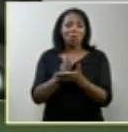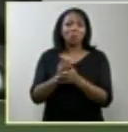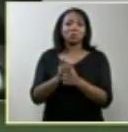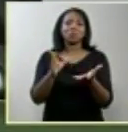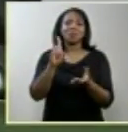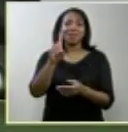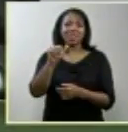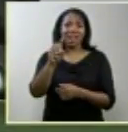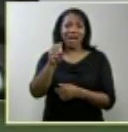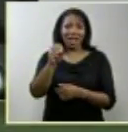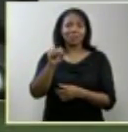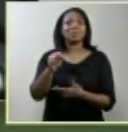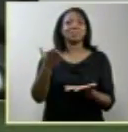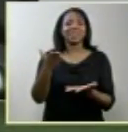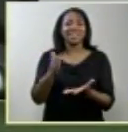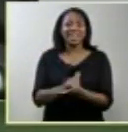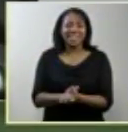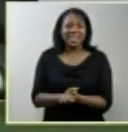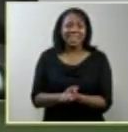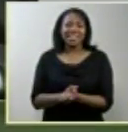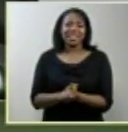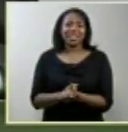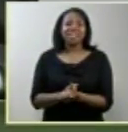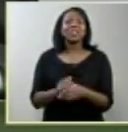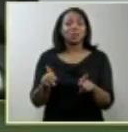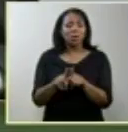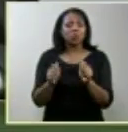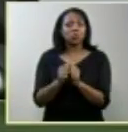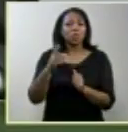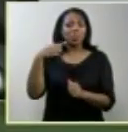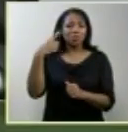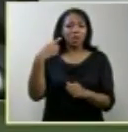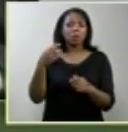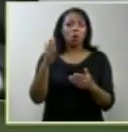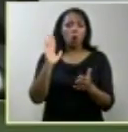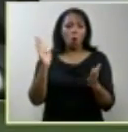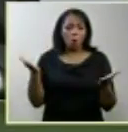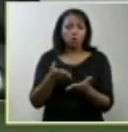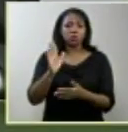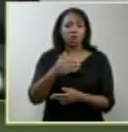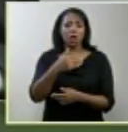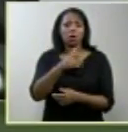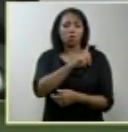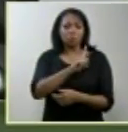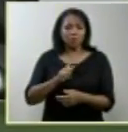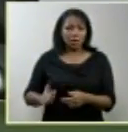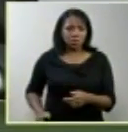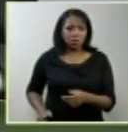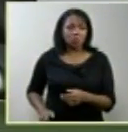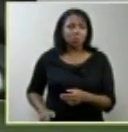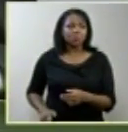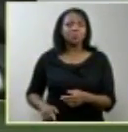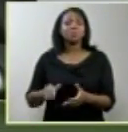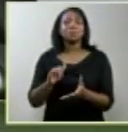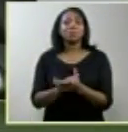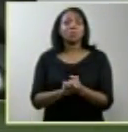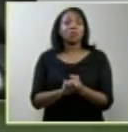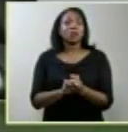sob a presidência do deputado hoje governador Oécio Neves e